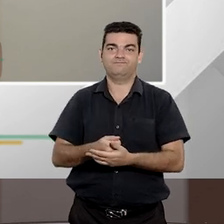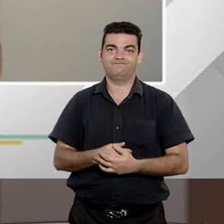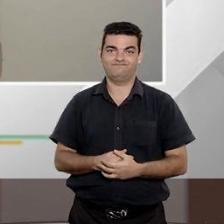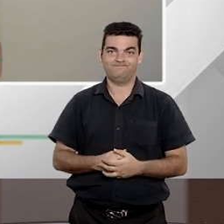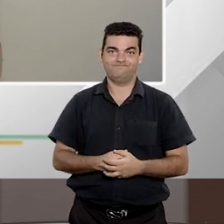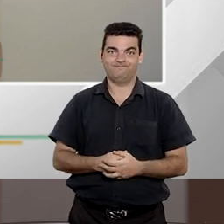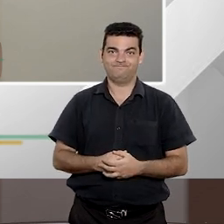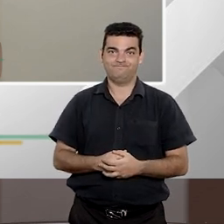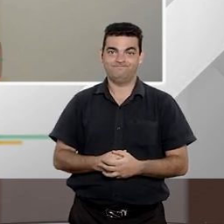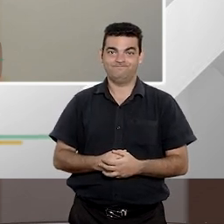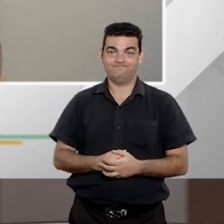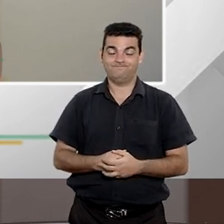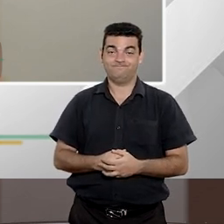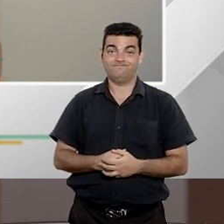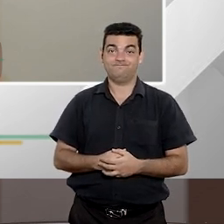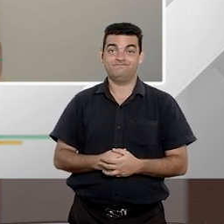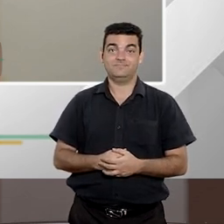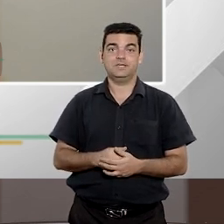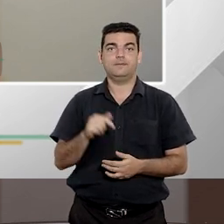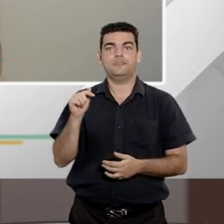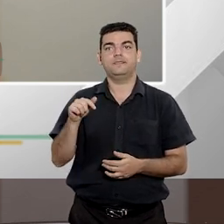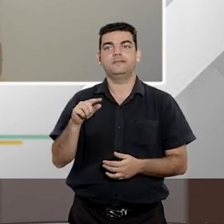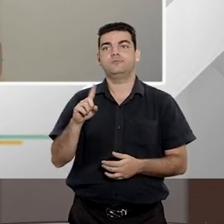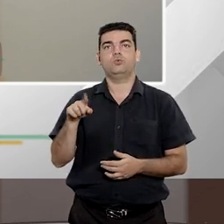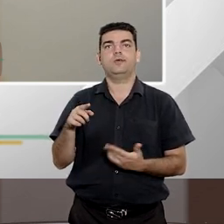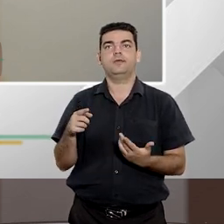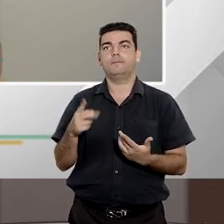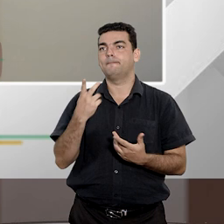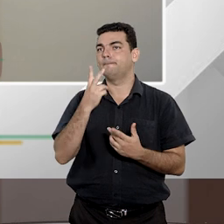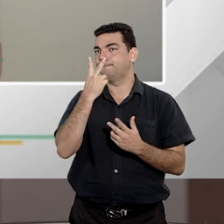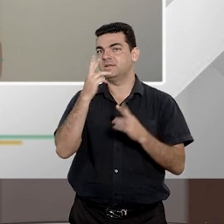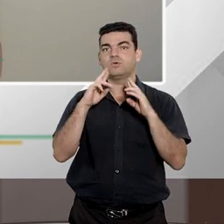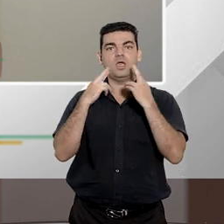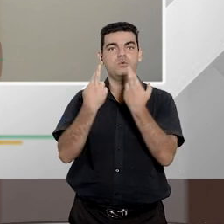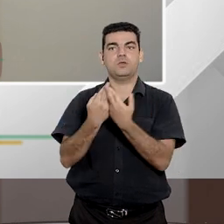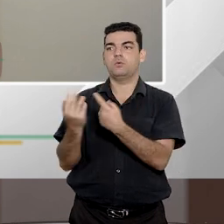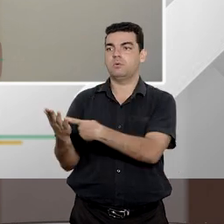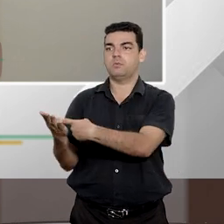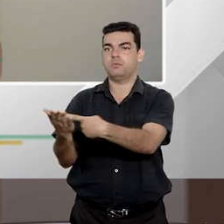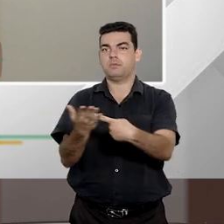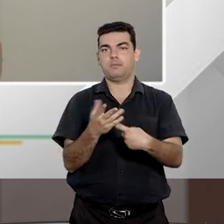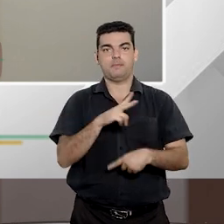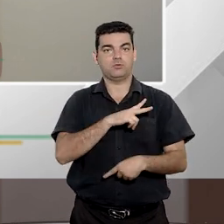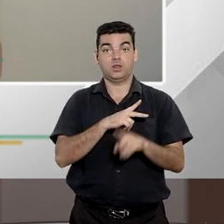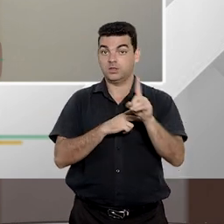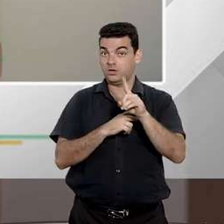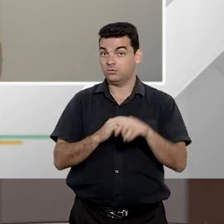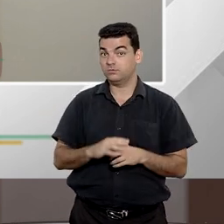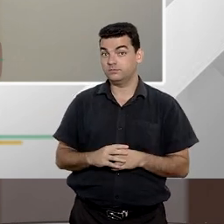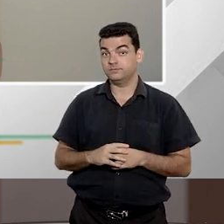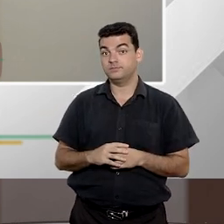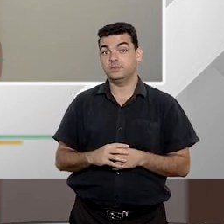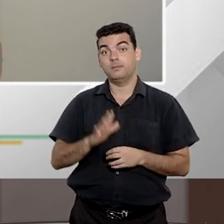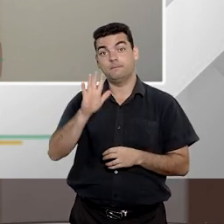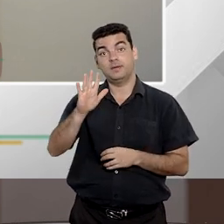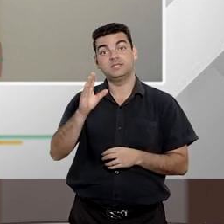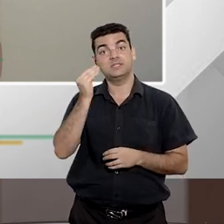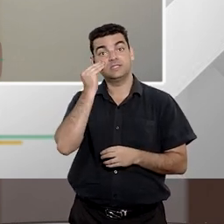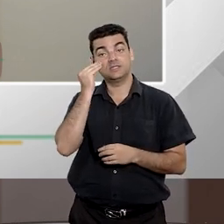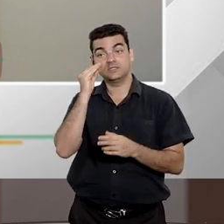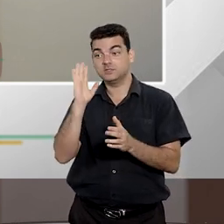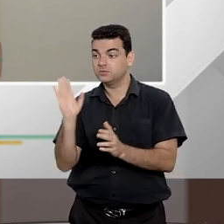Permite que aquela... Não se trata simplesmente de uma reunião de ações individuais, mas sim dar um tratamento